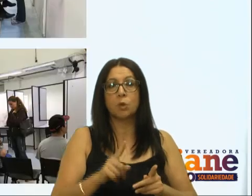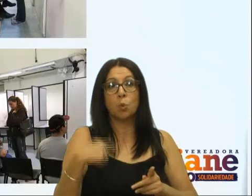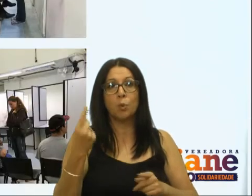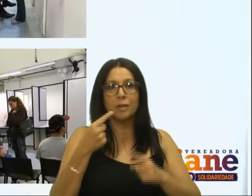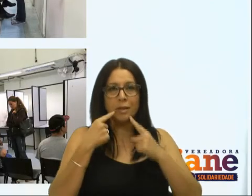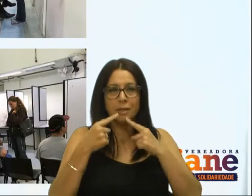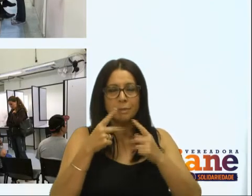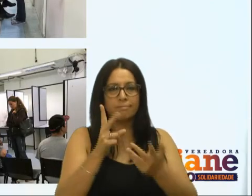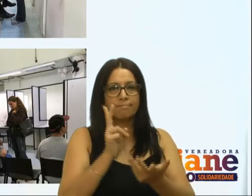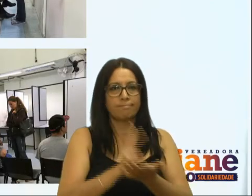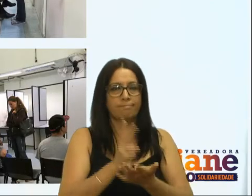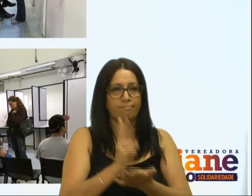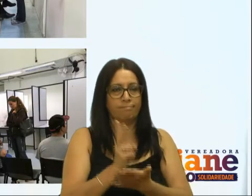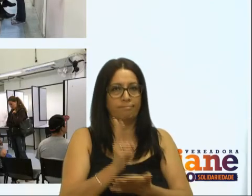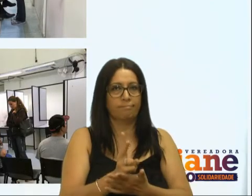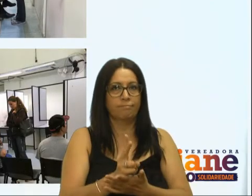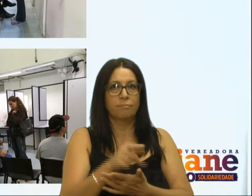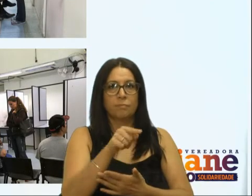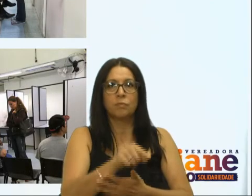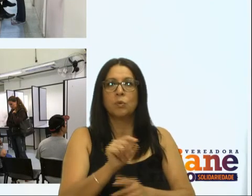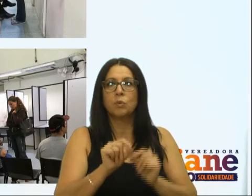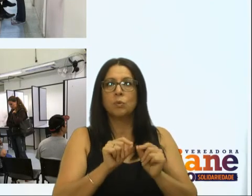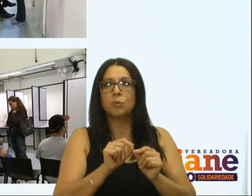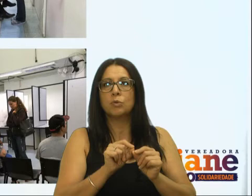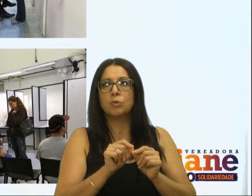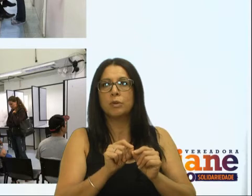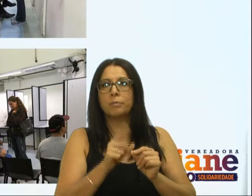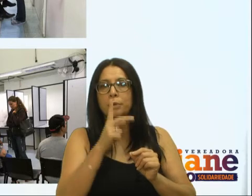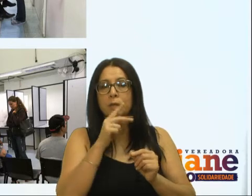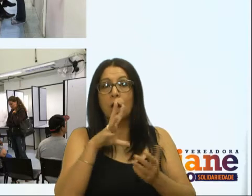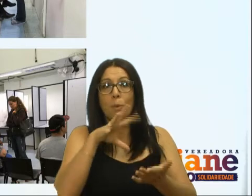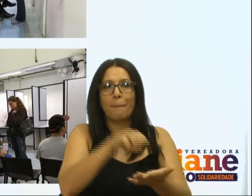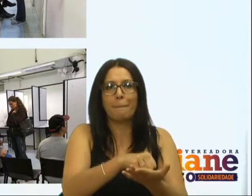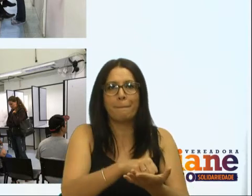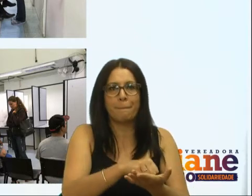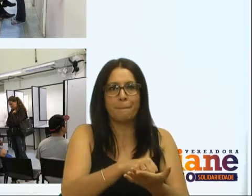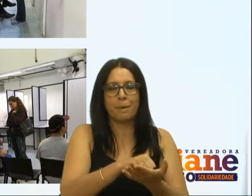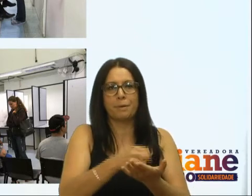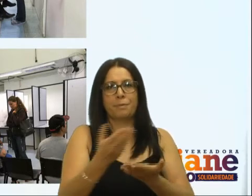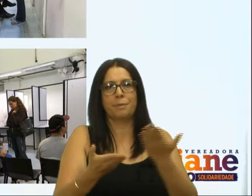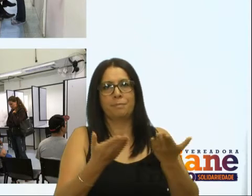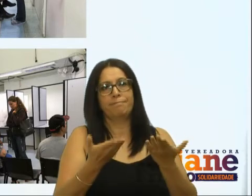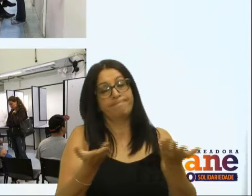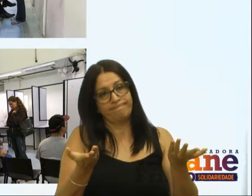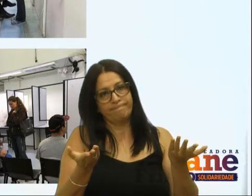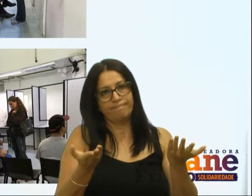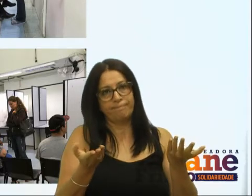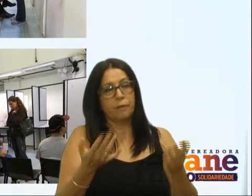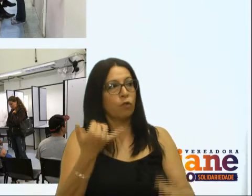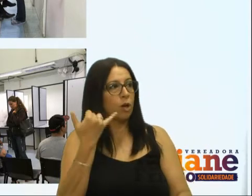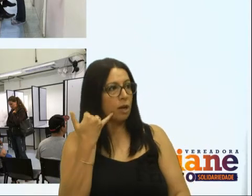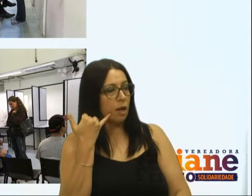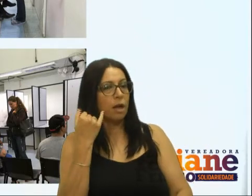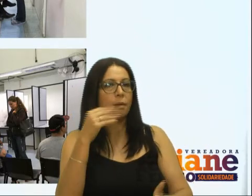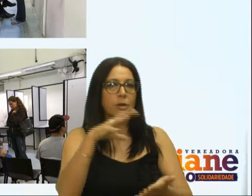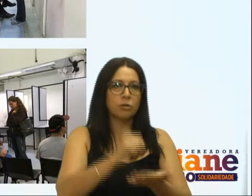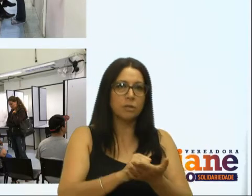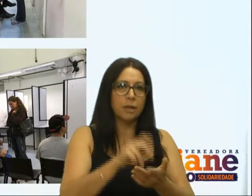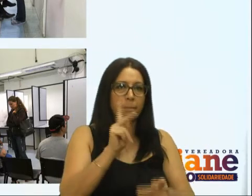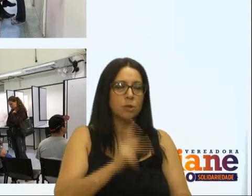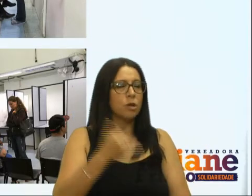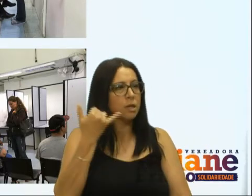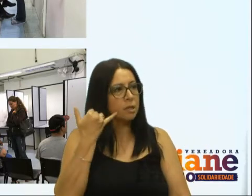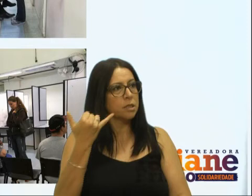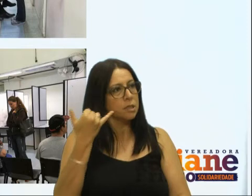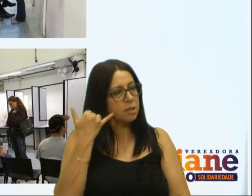constante também é com relação à marcação de consultas. As famosas, vou ligar para agendar e a pessoa liga,